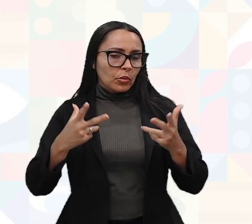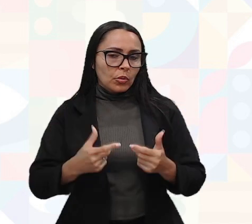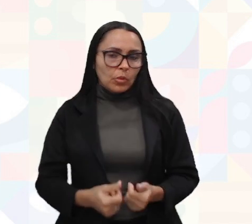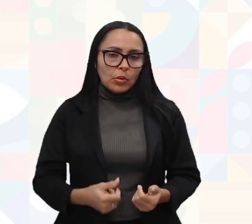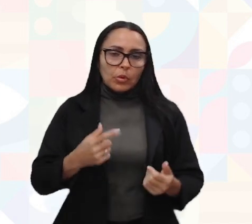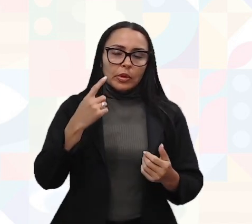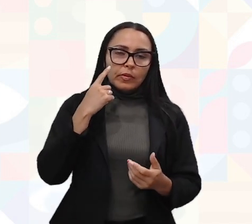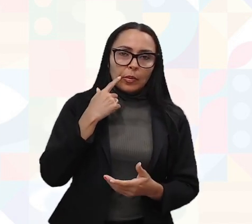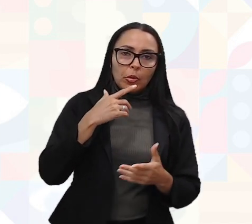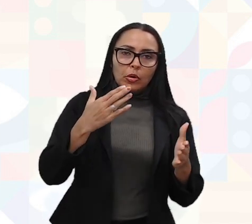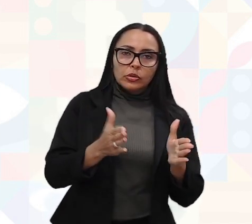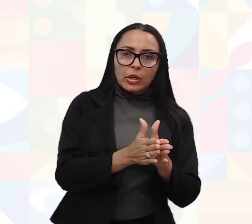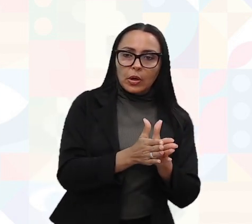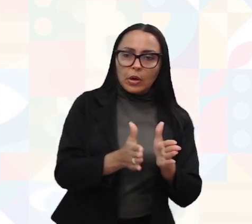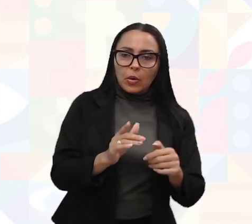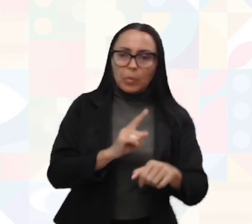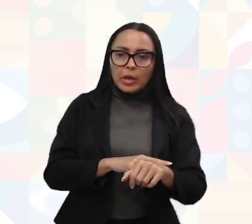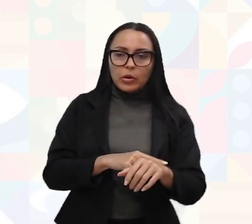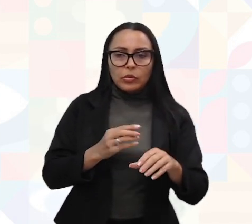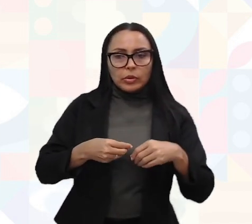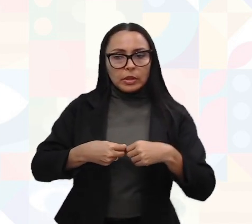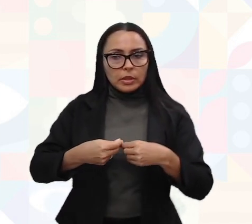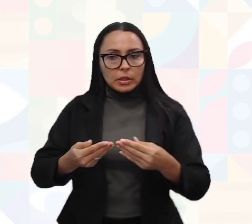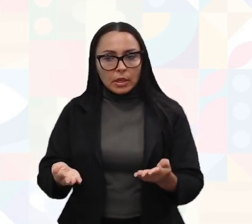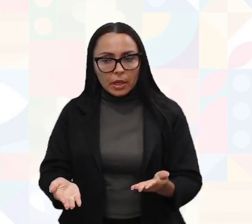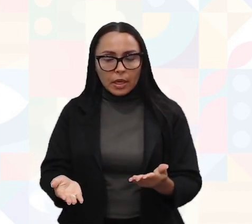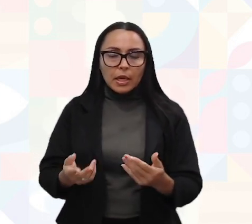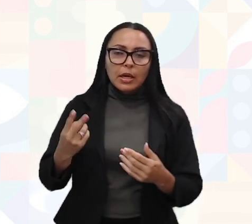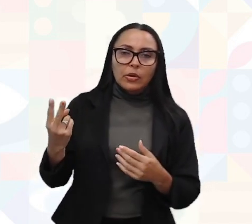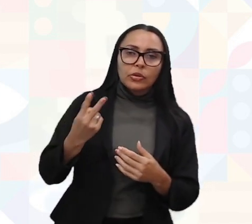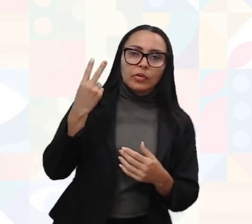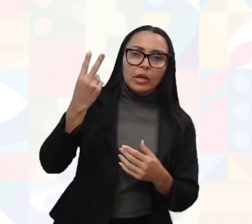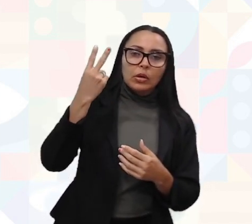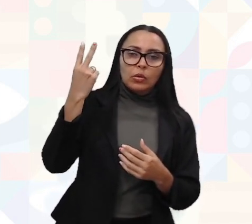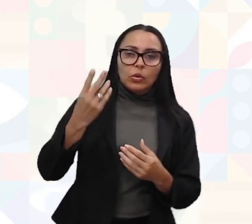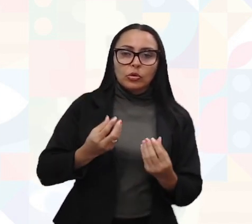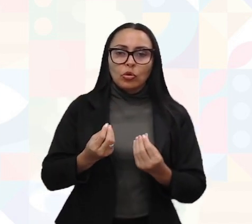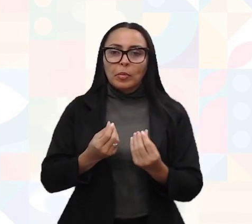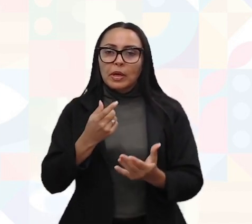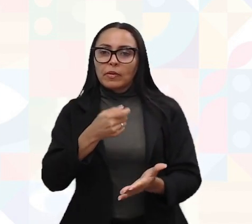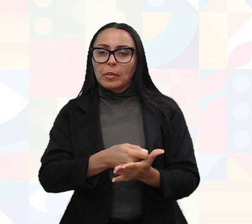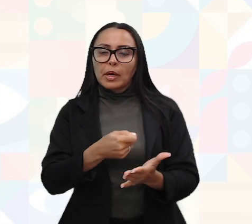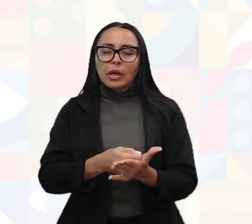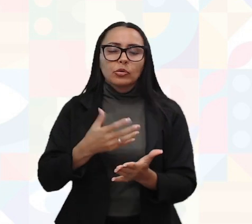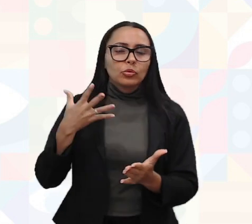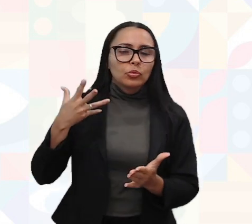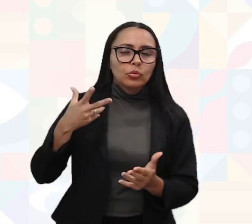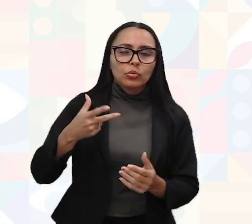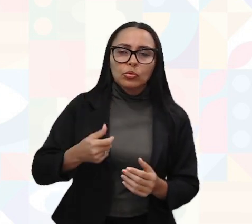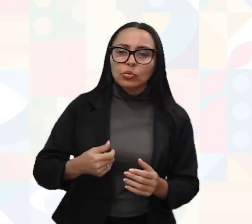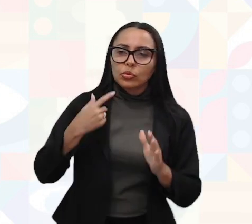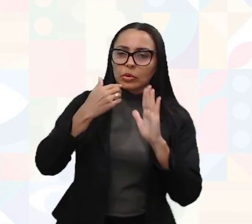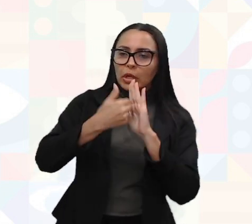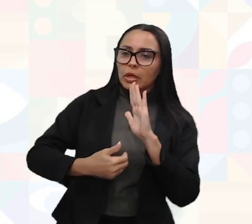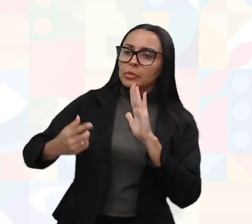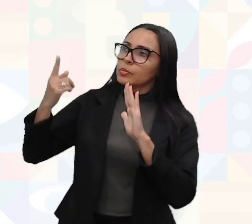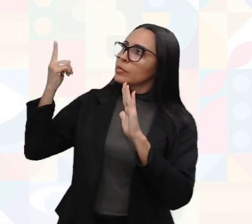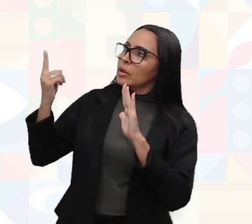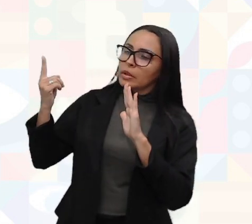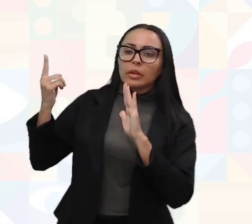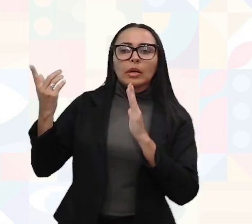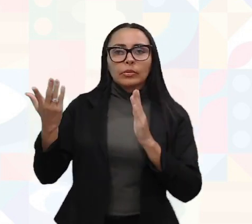os prazos de entrega, os valores, condições de pagamento. Então tudo tem que ser muito bem